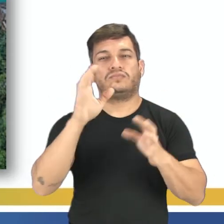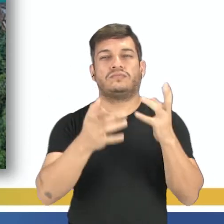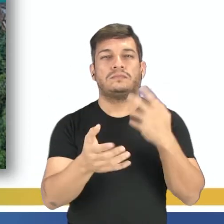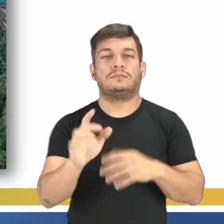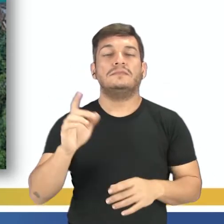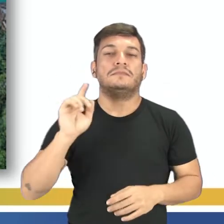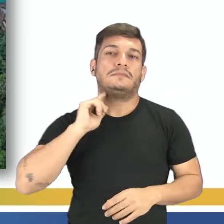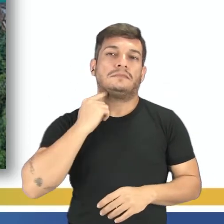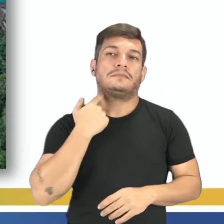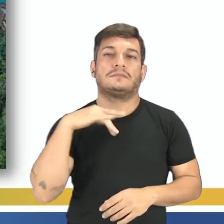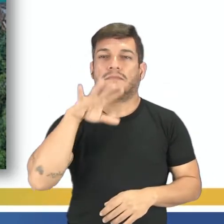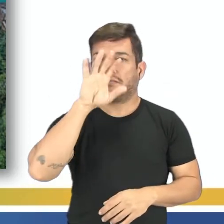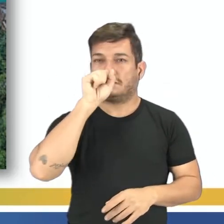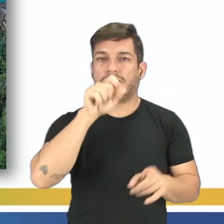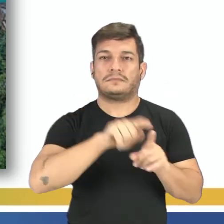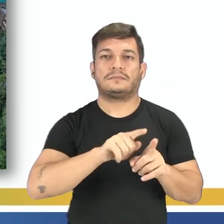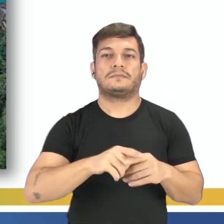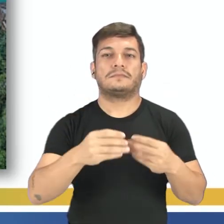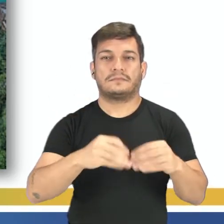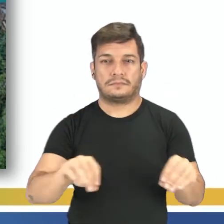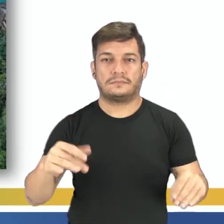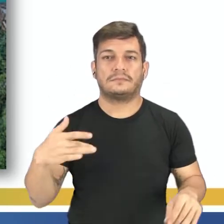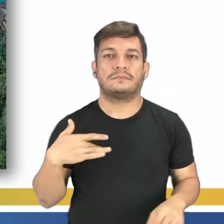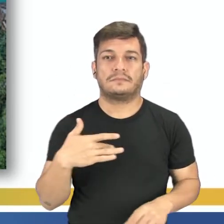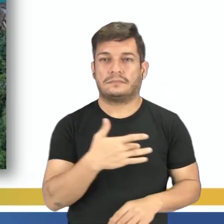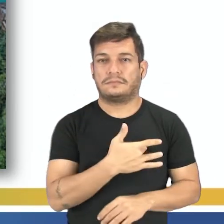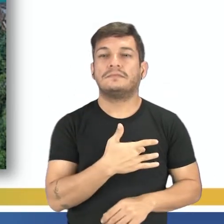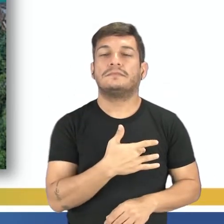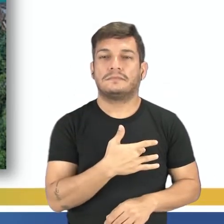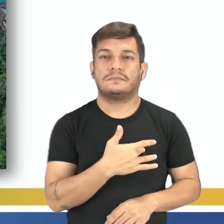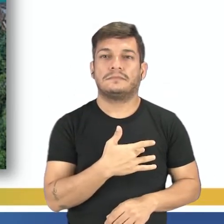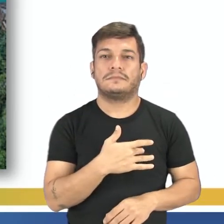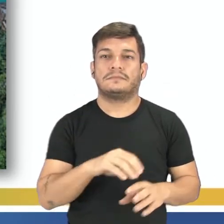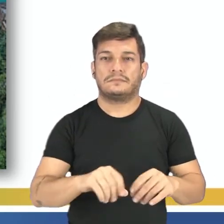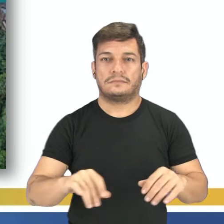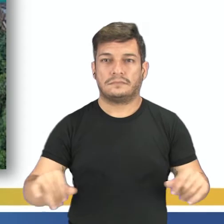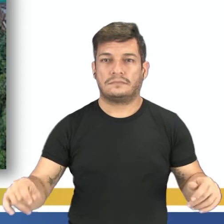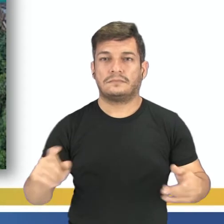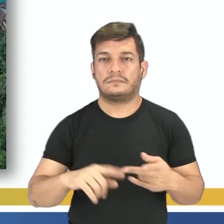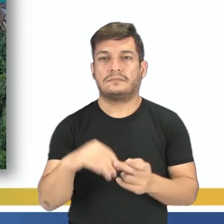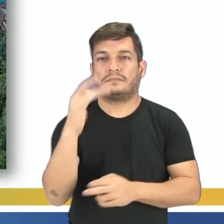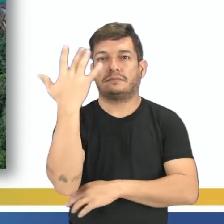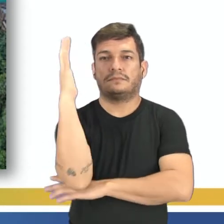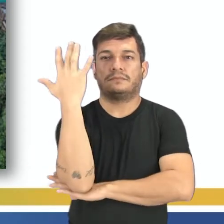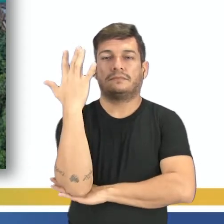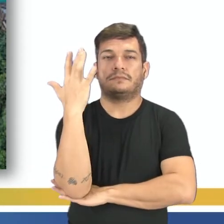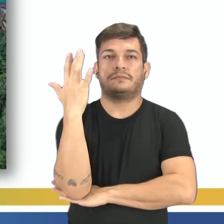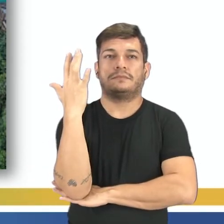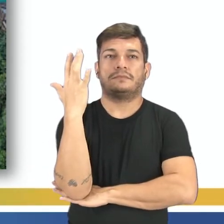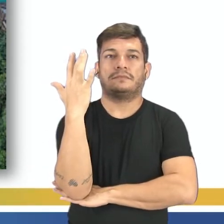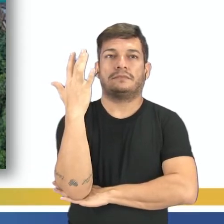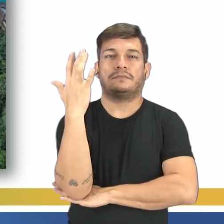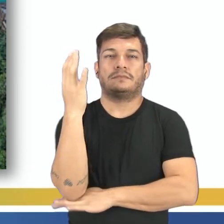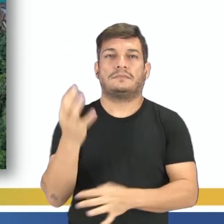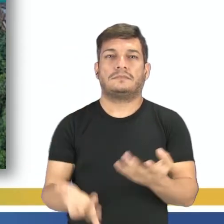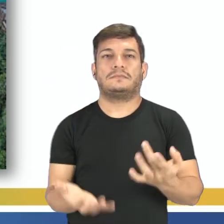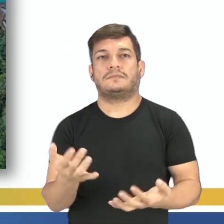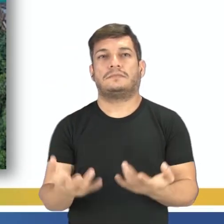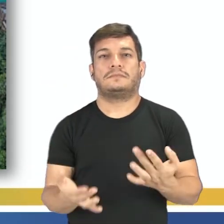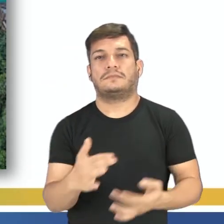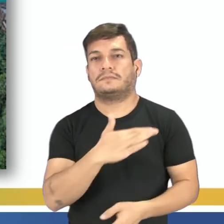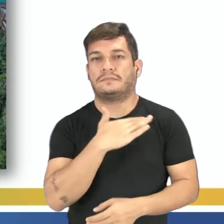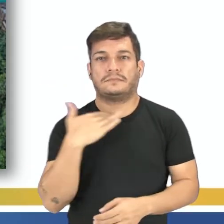polui o ar, acaba também prejudicando o solo. As árvores, elas são queimadas,